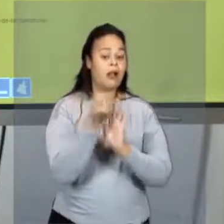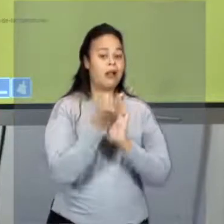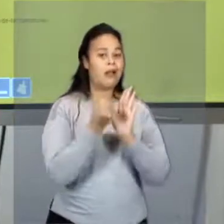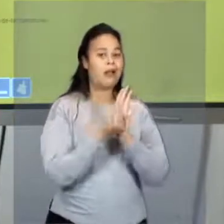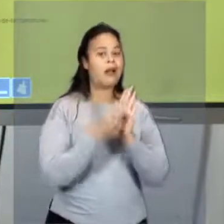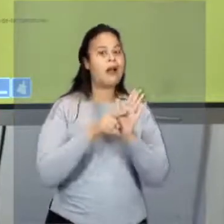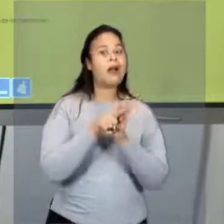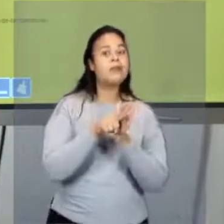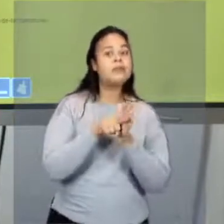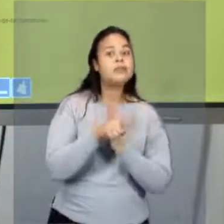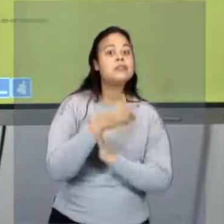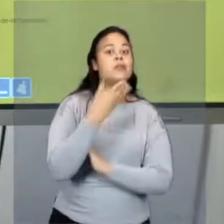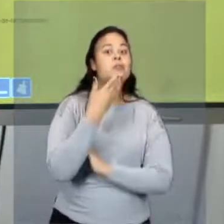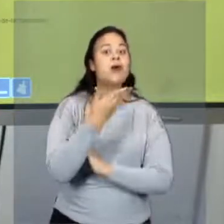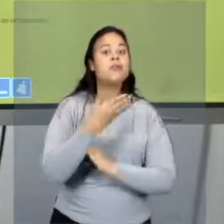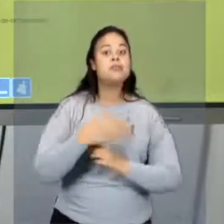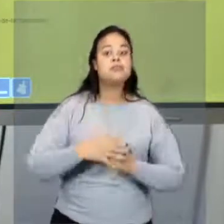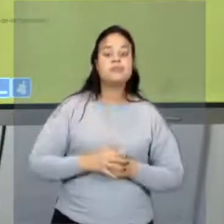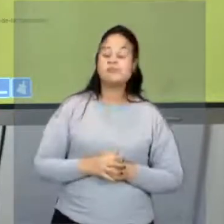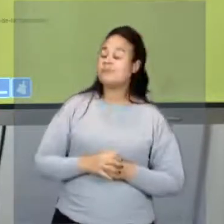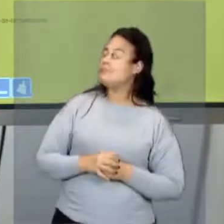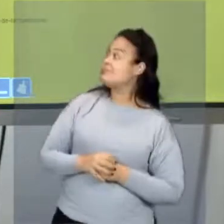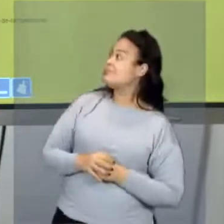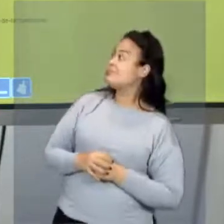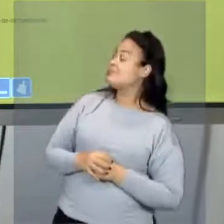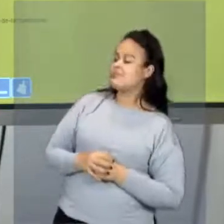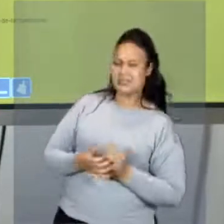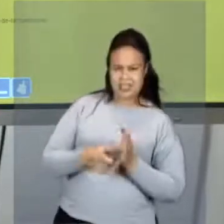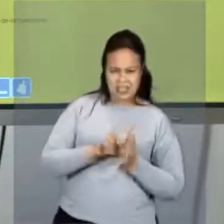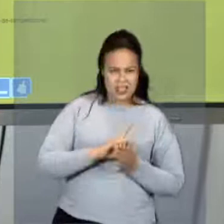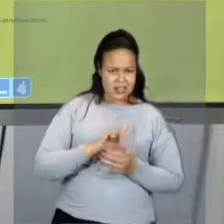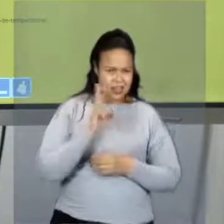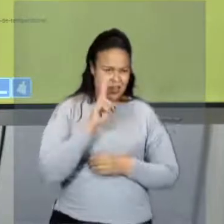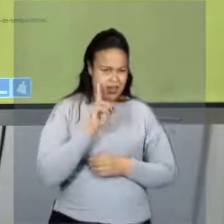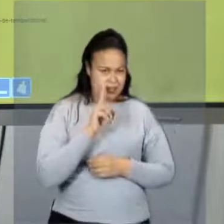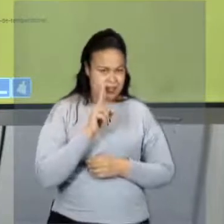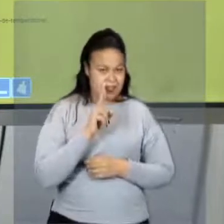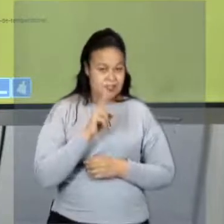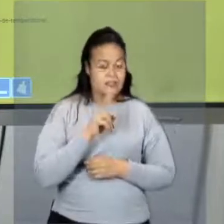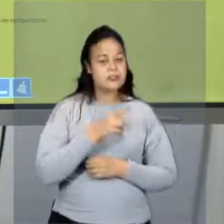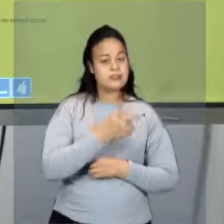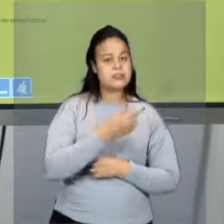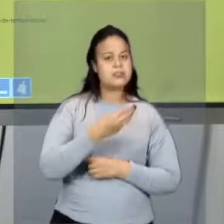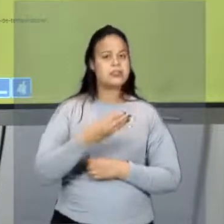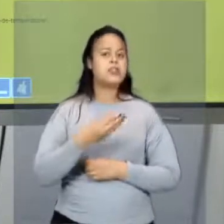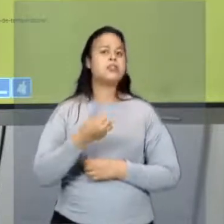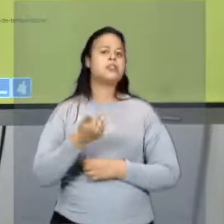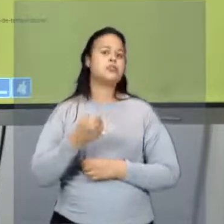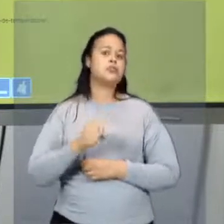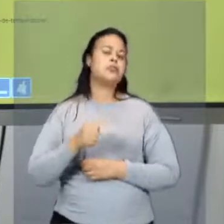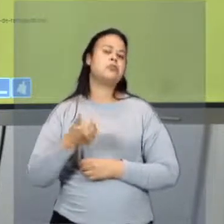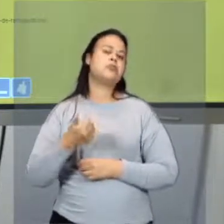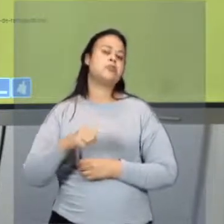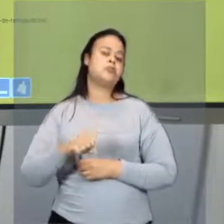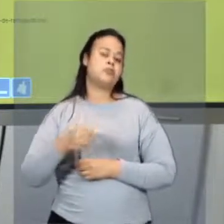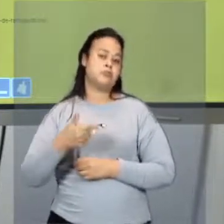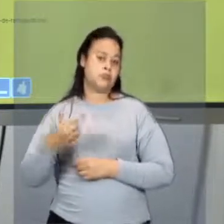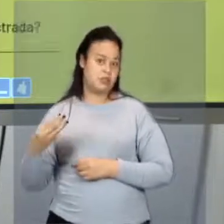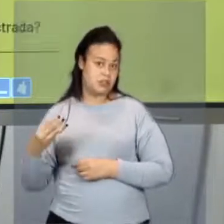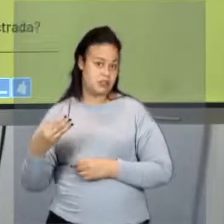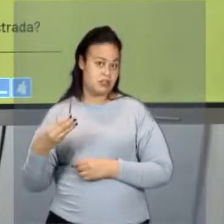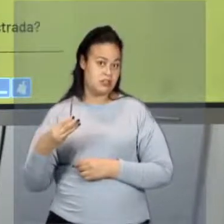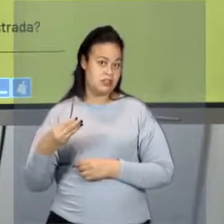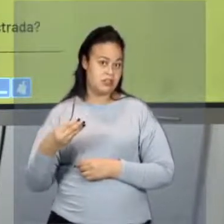a maior temperatura registrada, nós vimos anteriormente, 23, 18, 19, 22 e 23. Então,